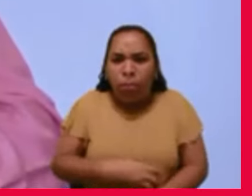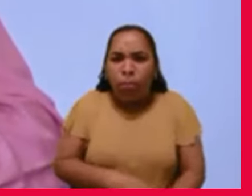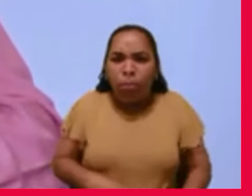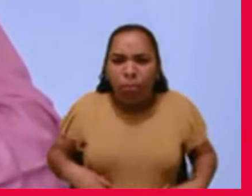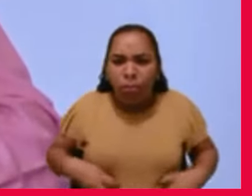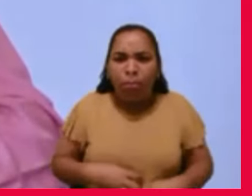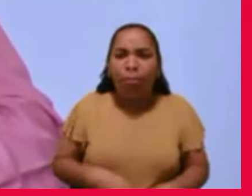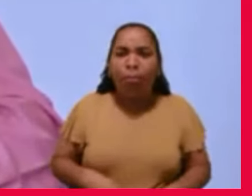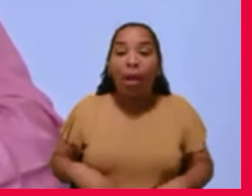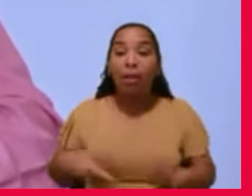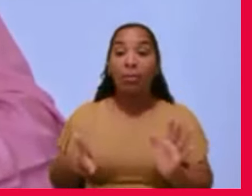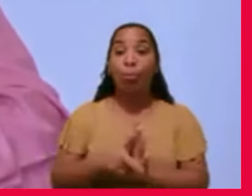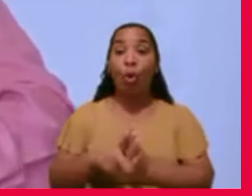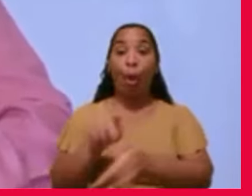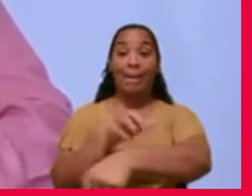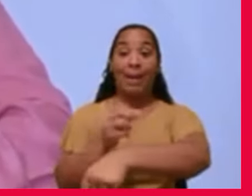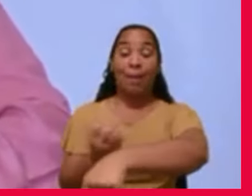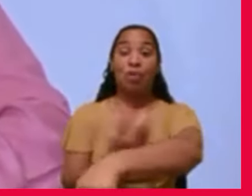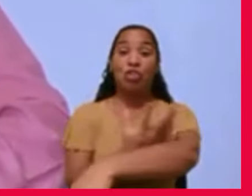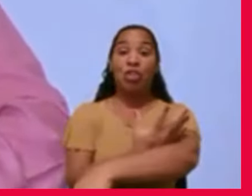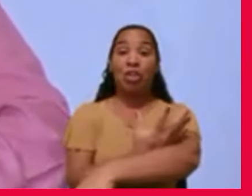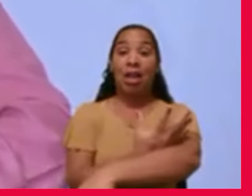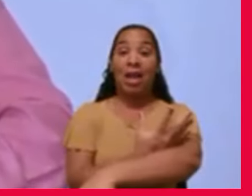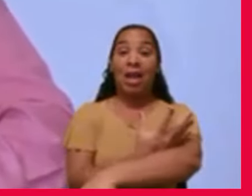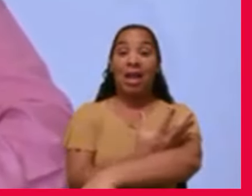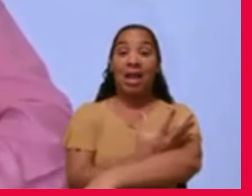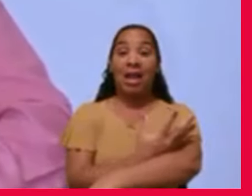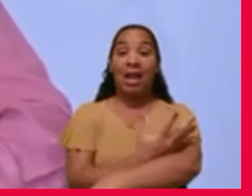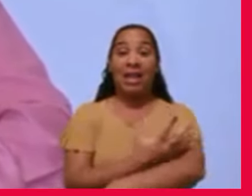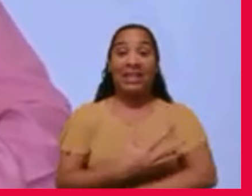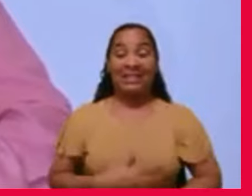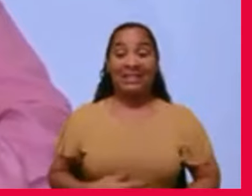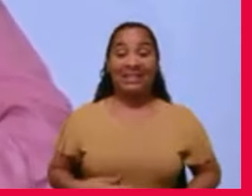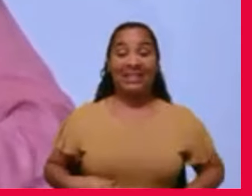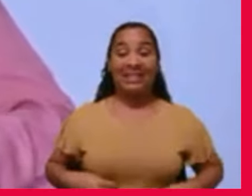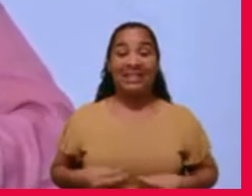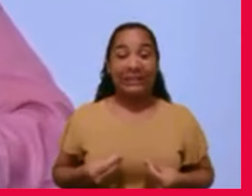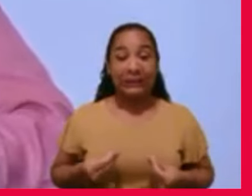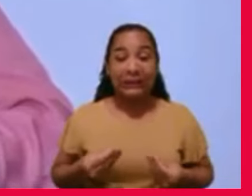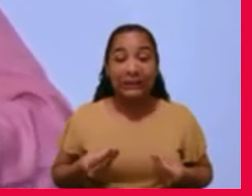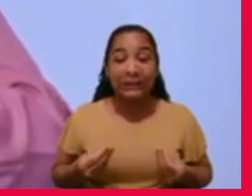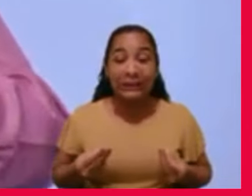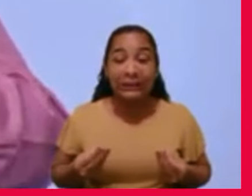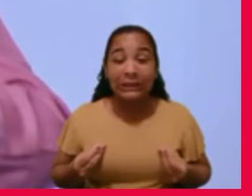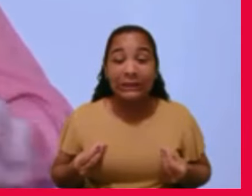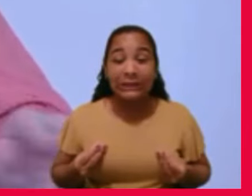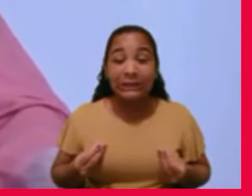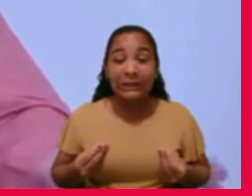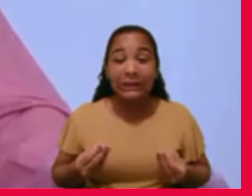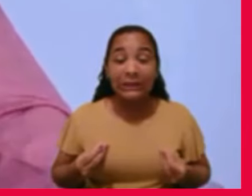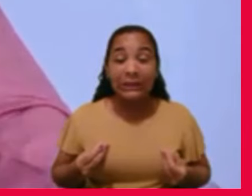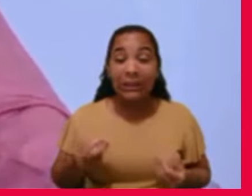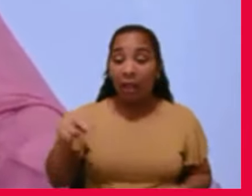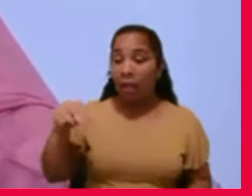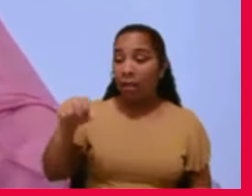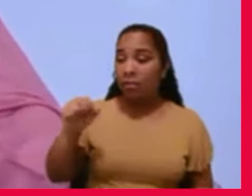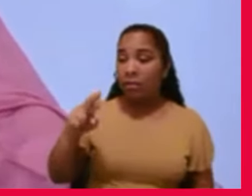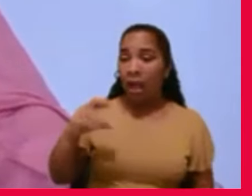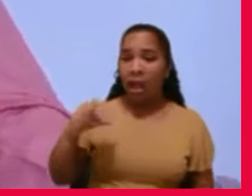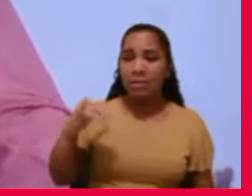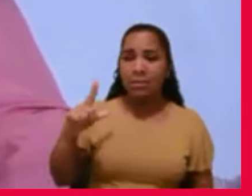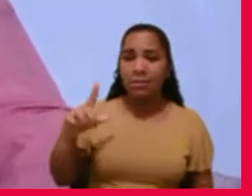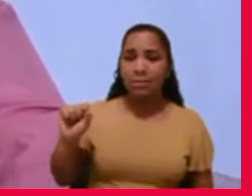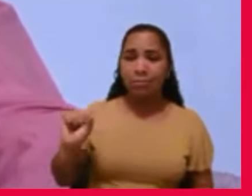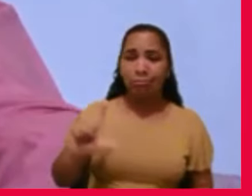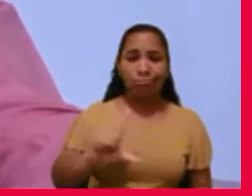orgânico, e com a digestão eu fiquei tão frágil que narciso me largou, foi para o